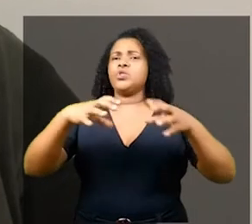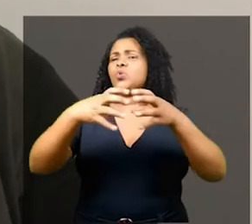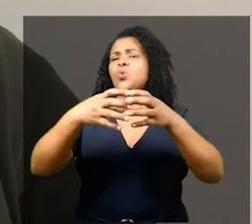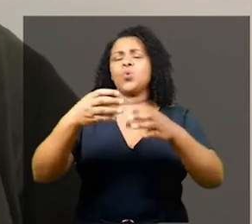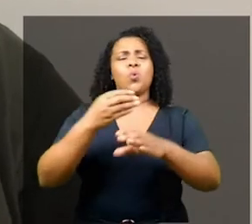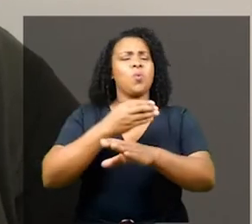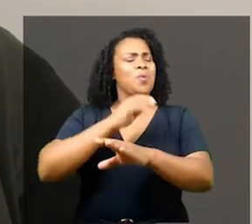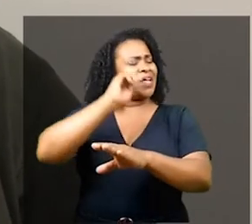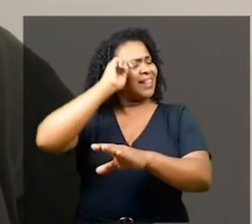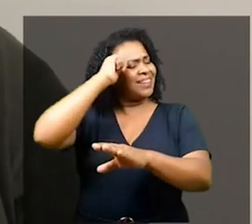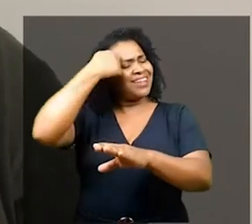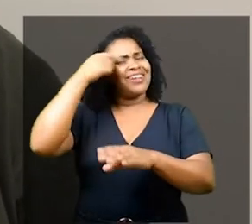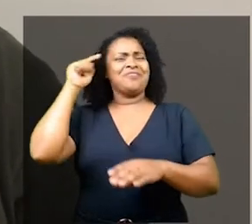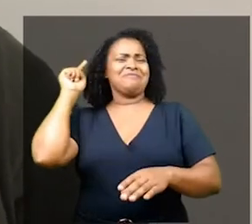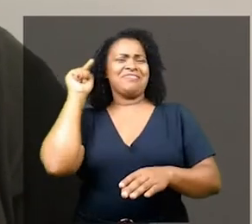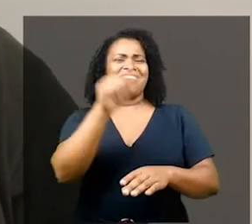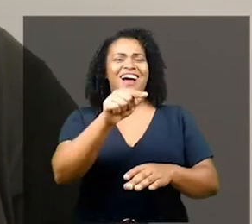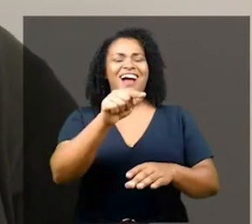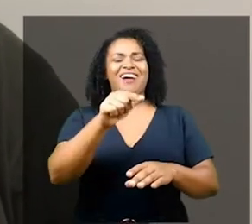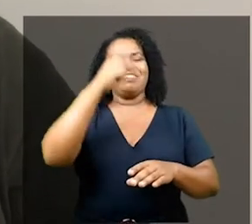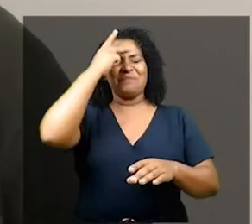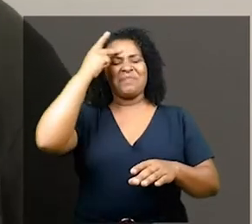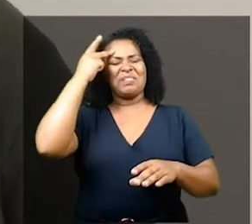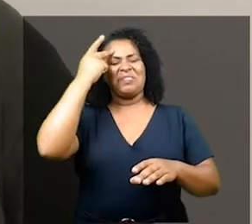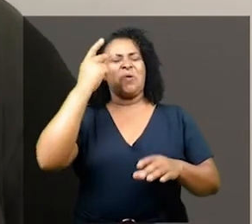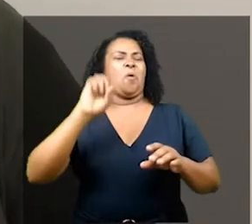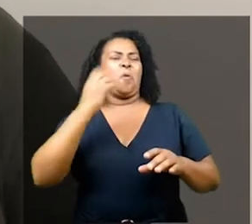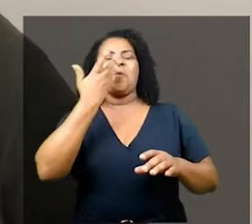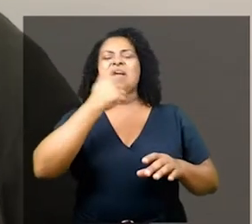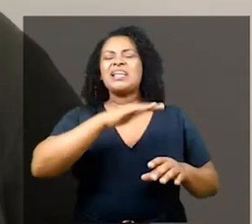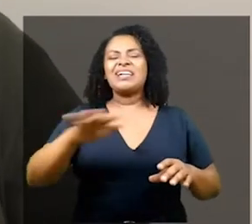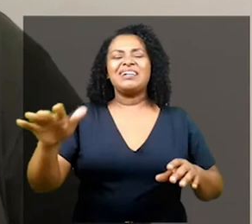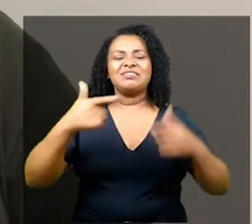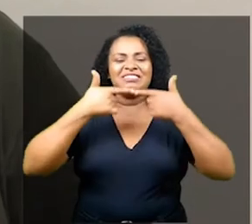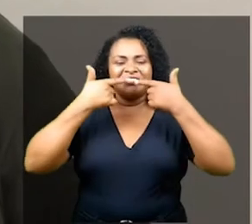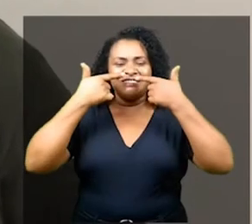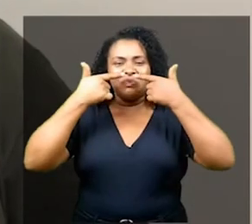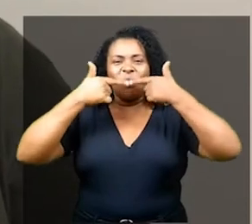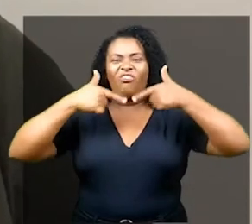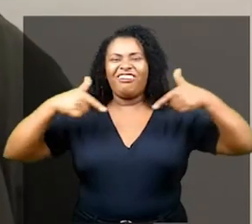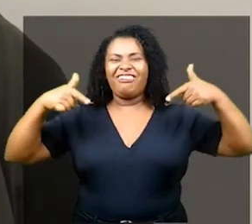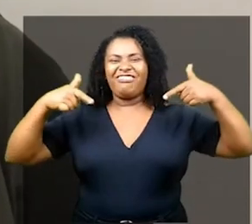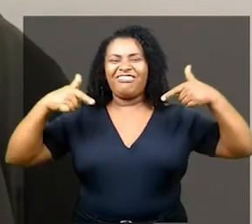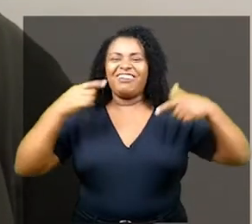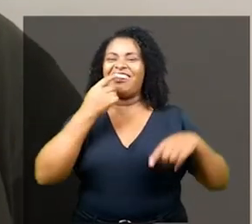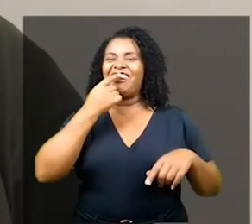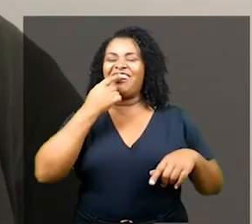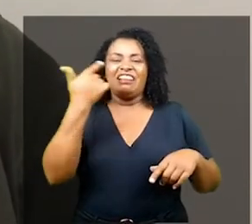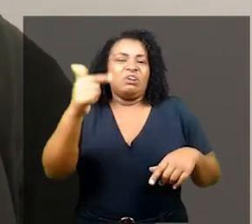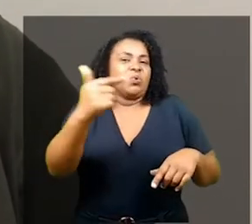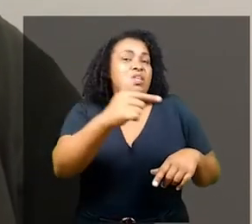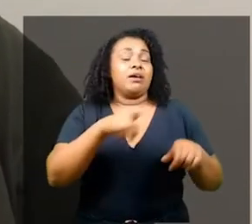efusiva, mesmo com a total precariedade do saneamento básico. Com a realidade do tráfico